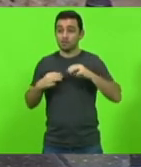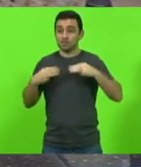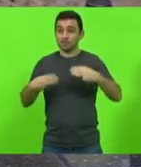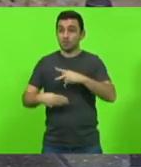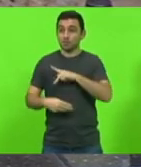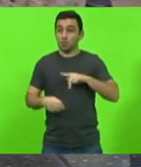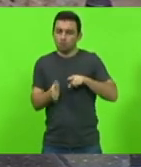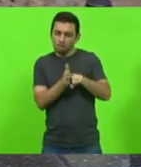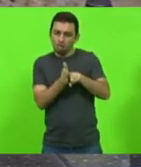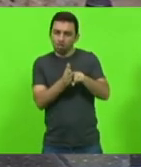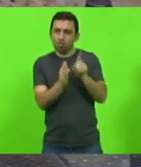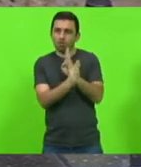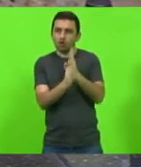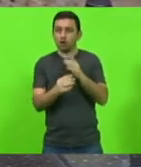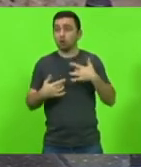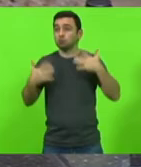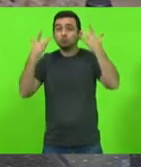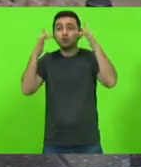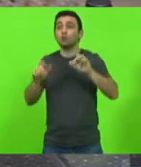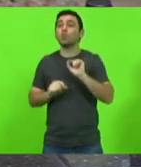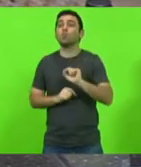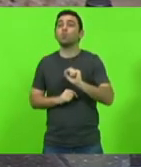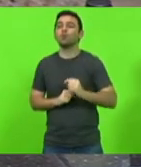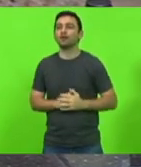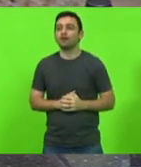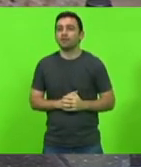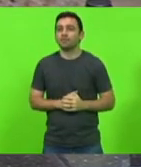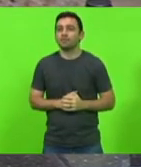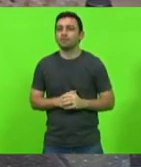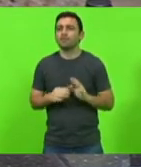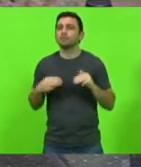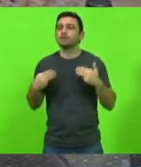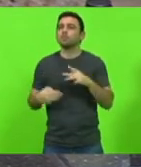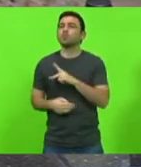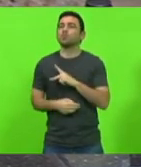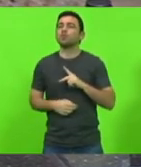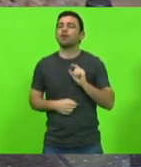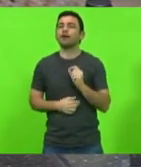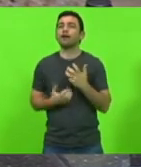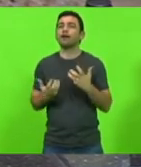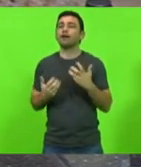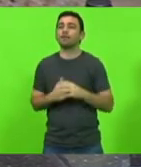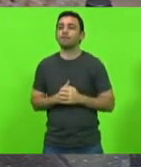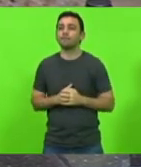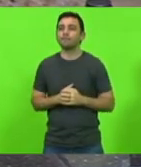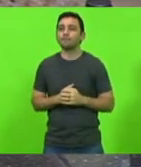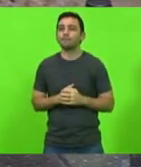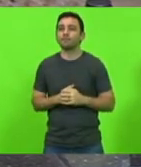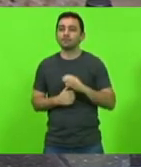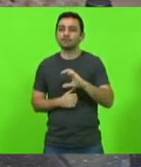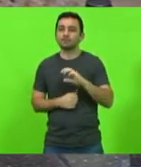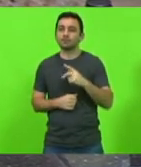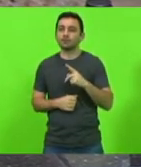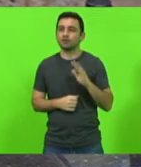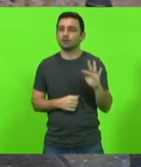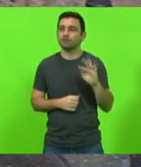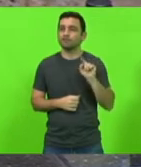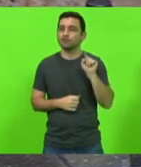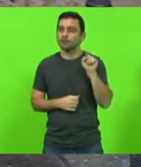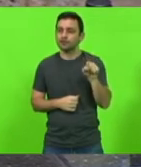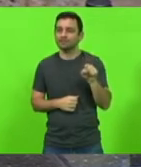investigar eu não sei o que eu não sei o que que o Ministério Público quer investigar o CPF aqui do do prefeito